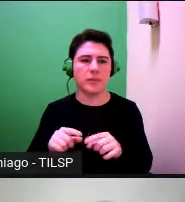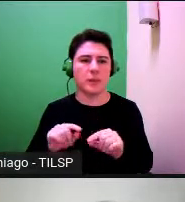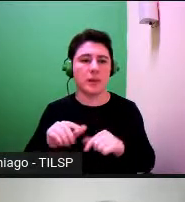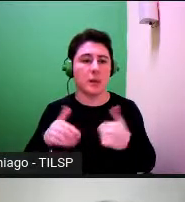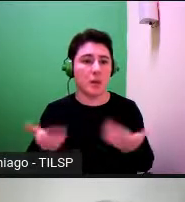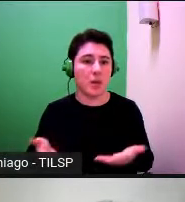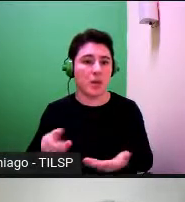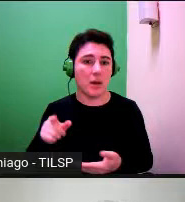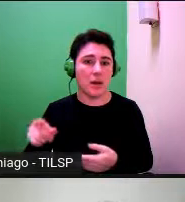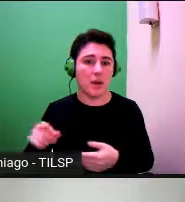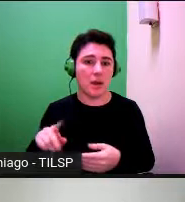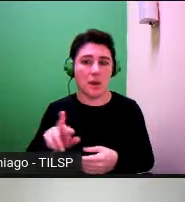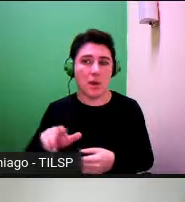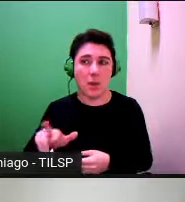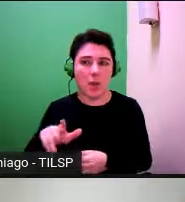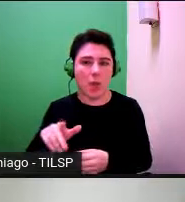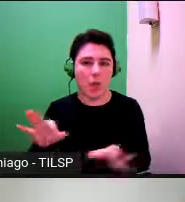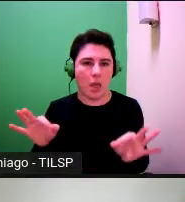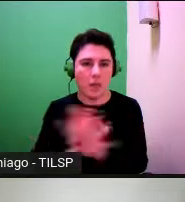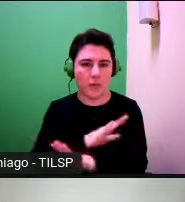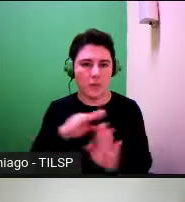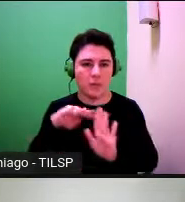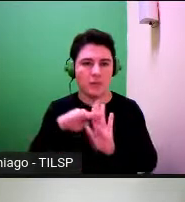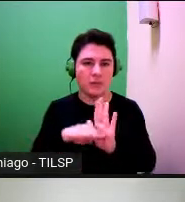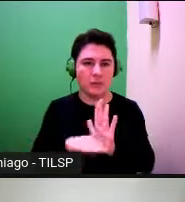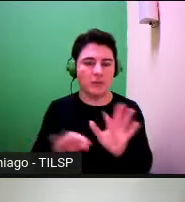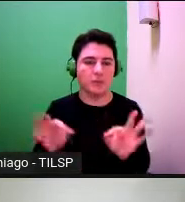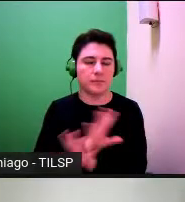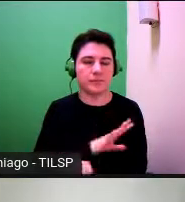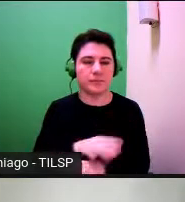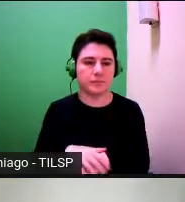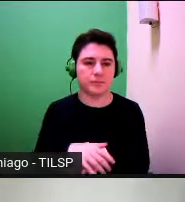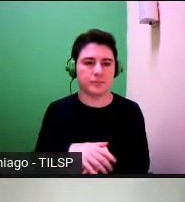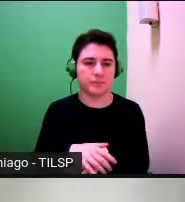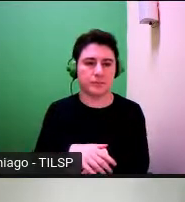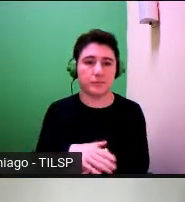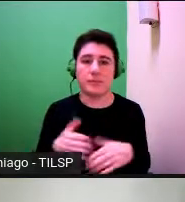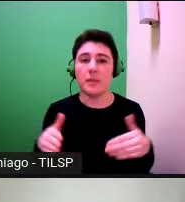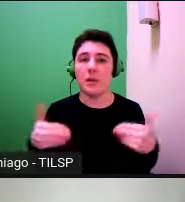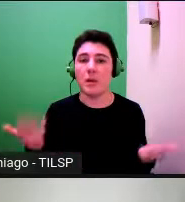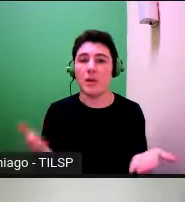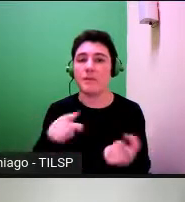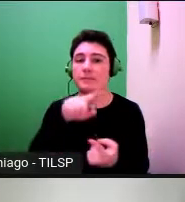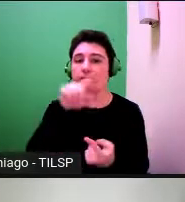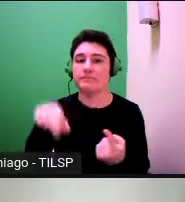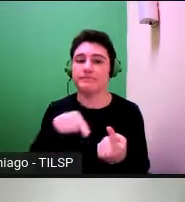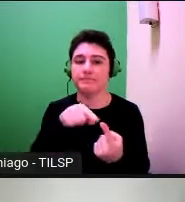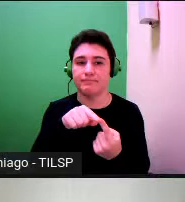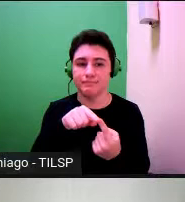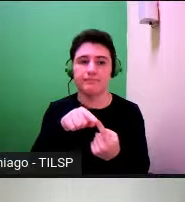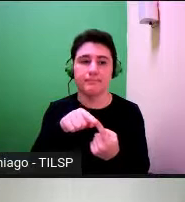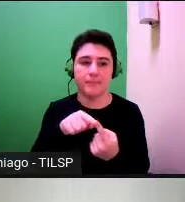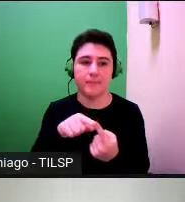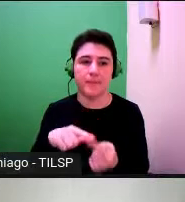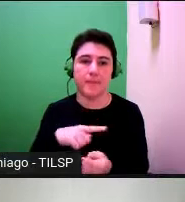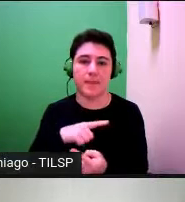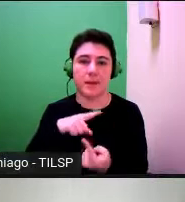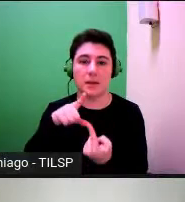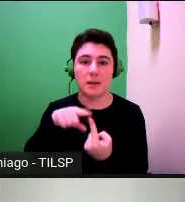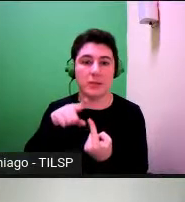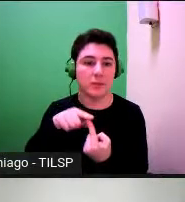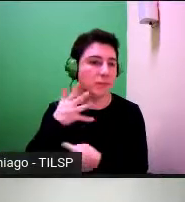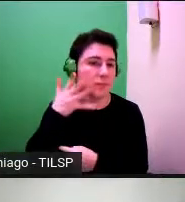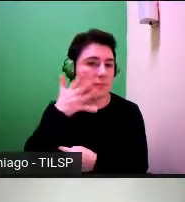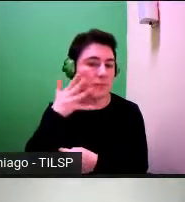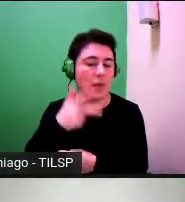não é uma lista fechada e volta à finalidade articulando agora com os tipos discursivos para